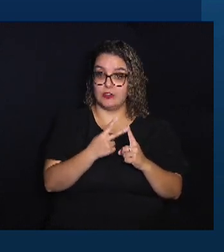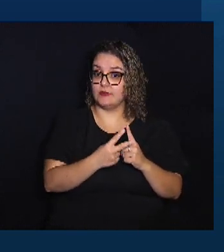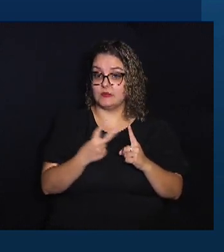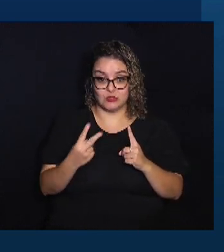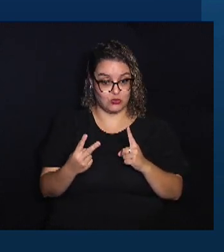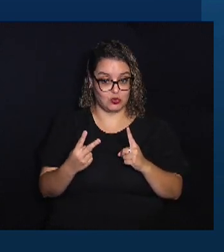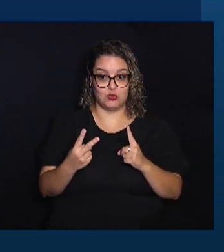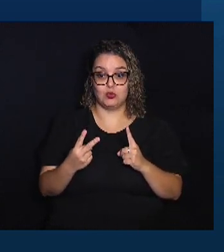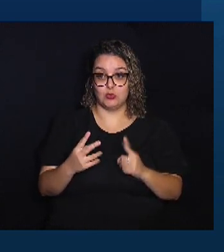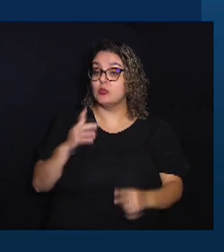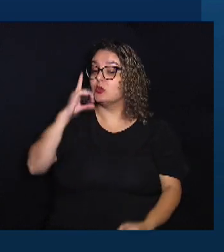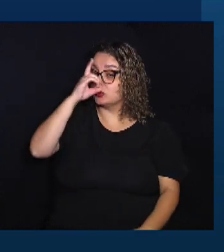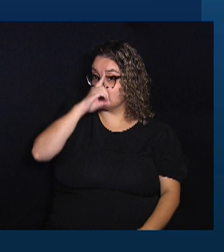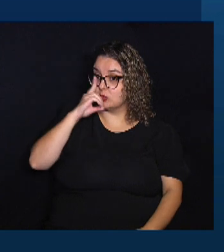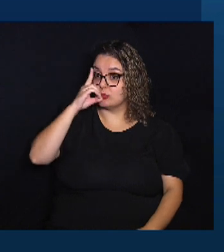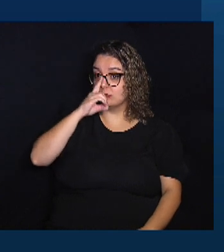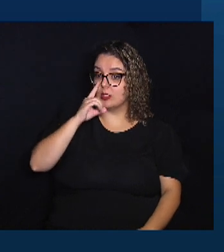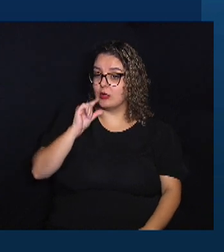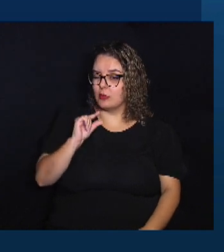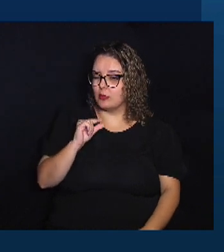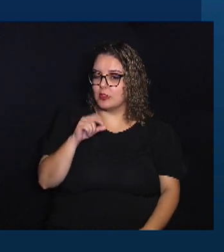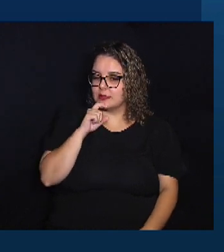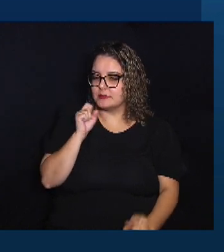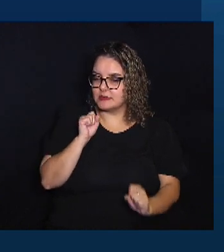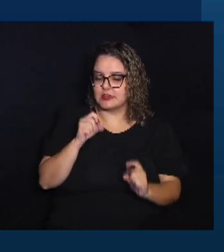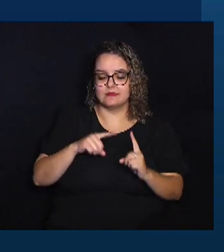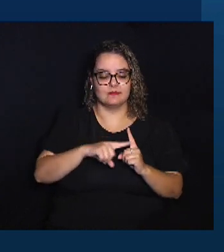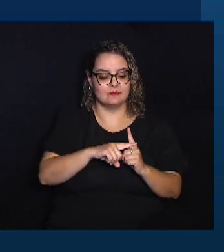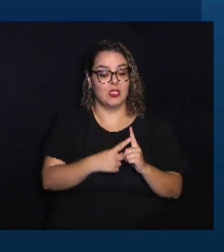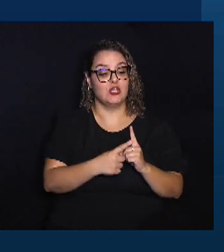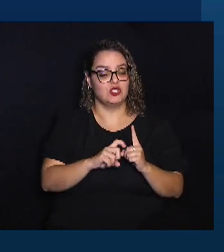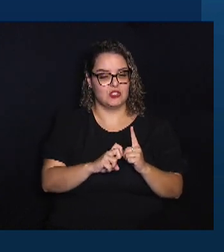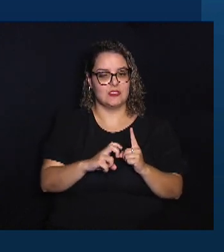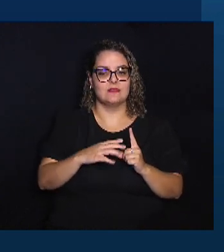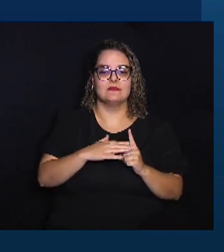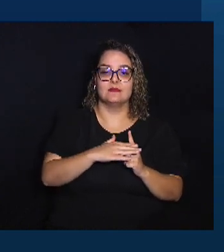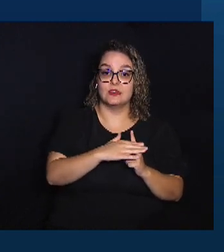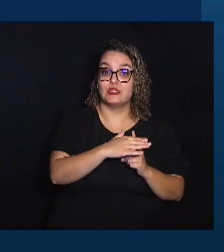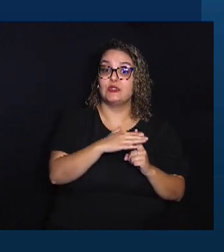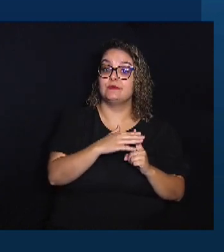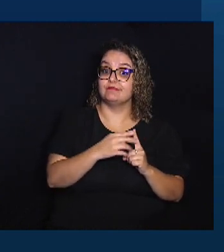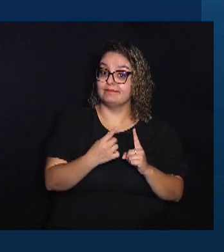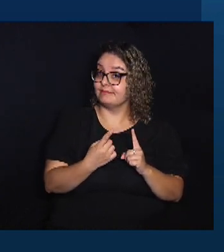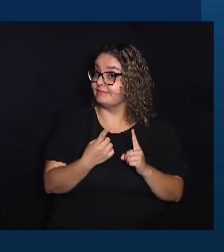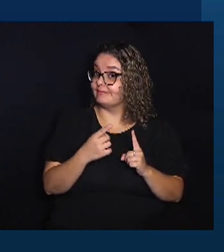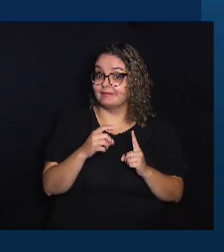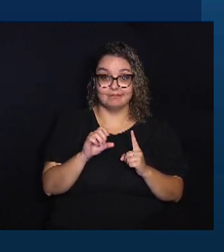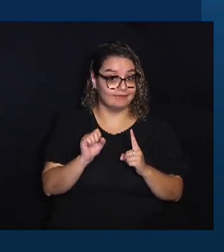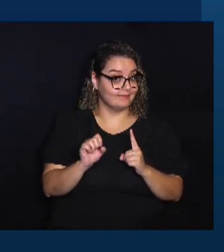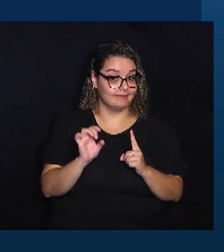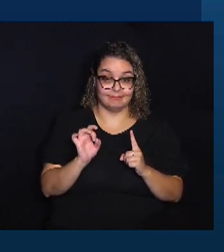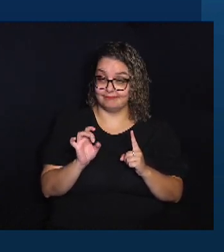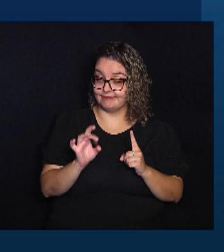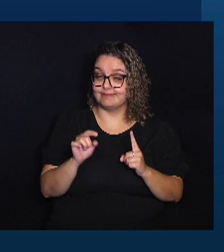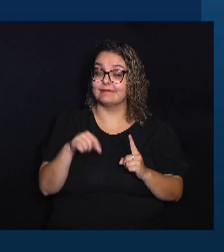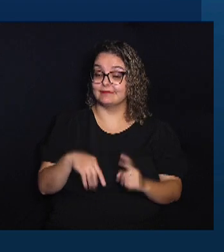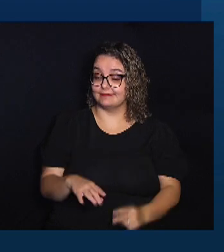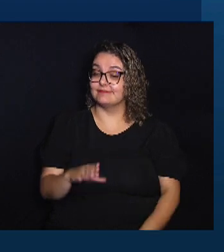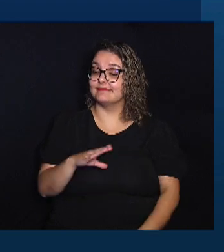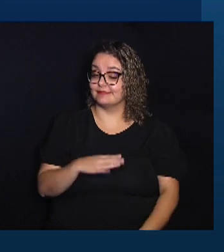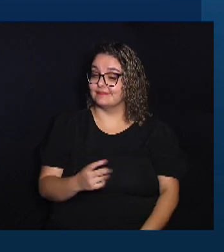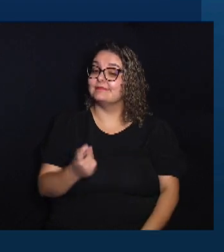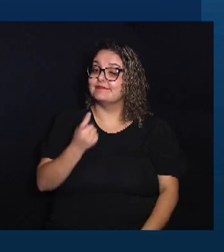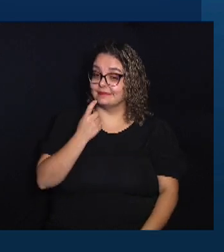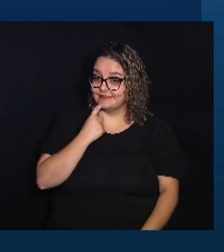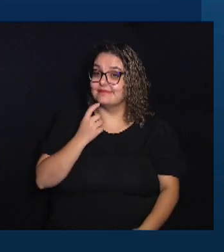graus No domingo Pouquinho mais frio Mínima também É de 15 Só que a máxima Não passa Dos 18 graus Aqui na